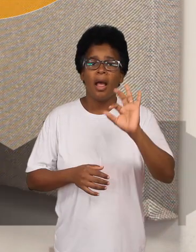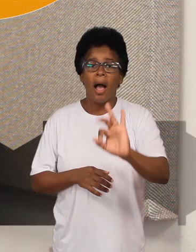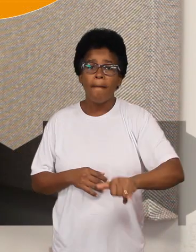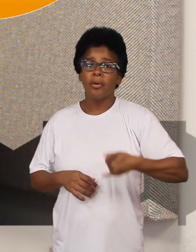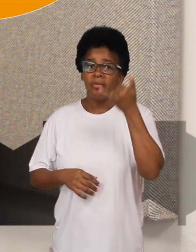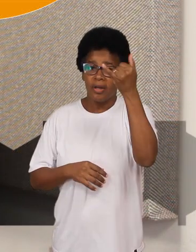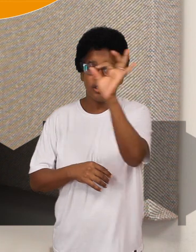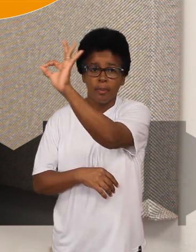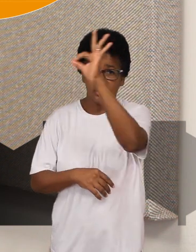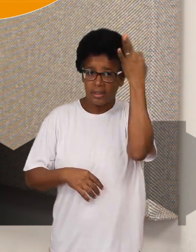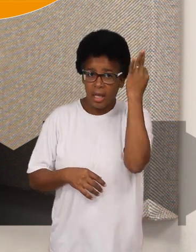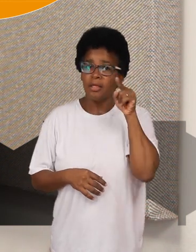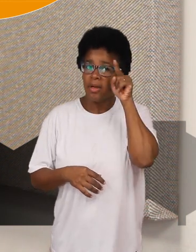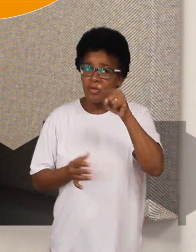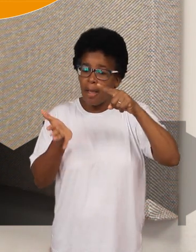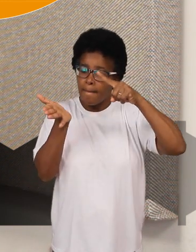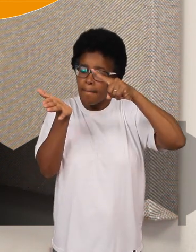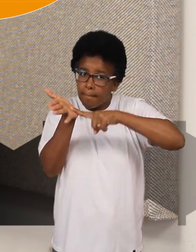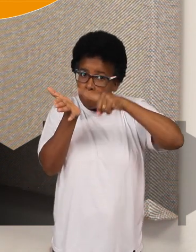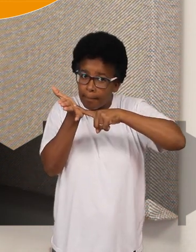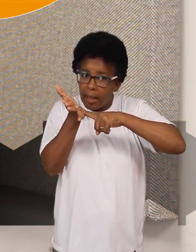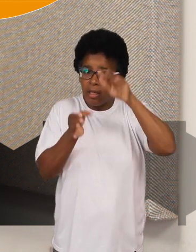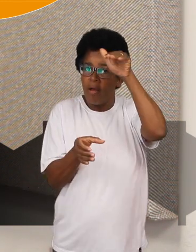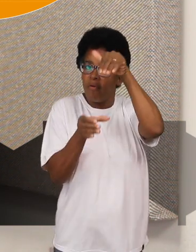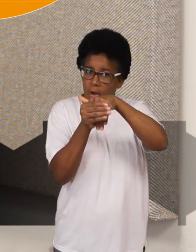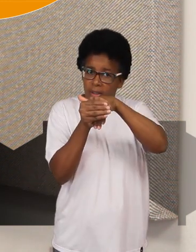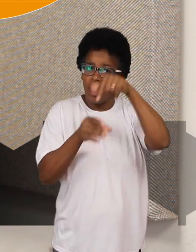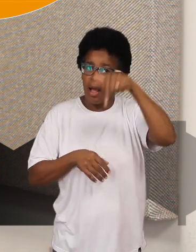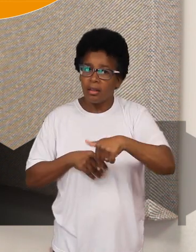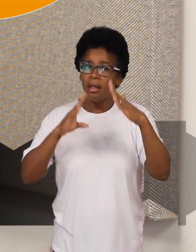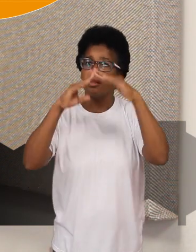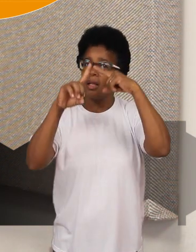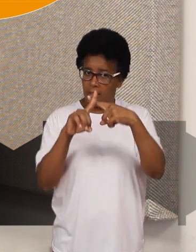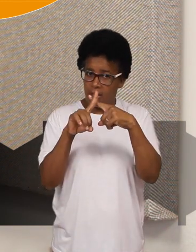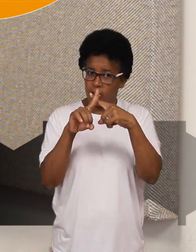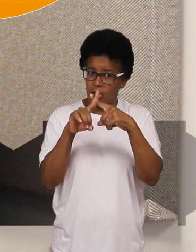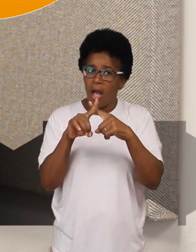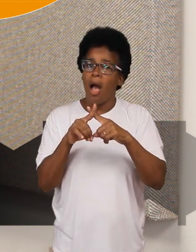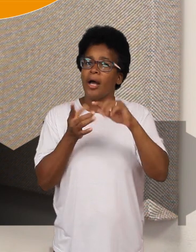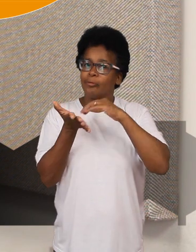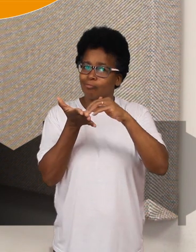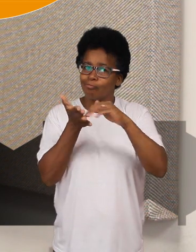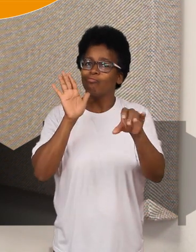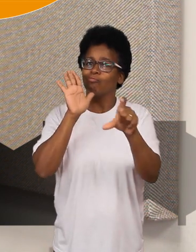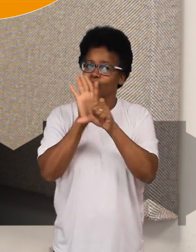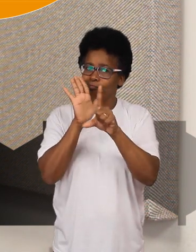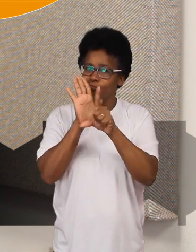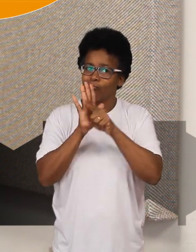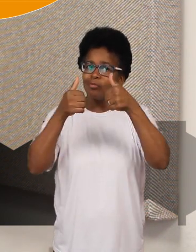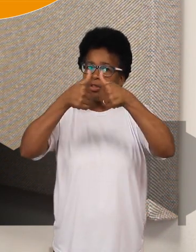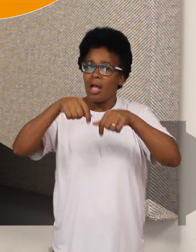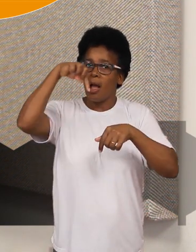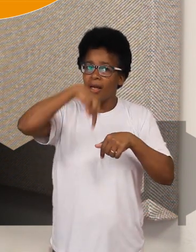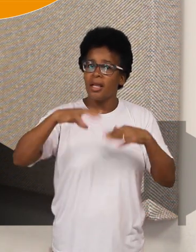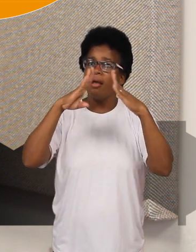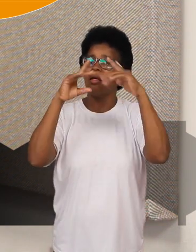Aproveite a oportunidade para cadastrar sua biometria aqui na paróquia. A Justiça Eleitoral está com um posto de atendimento na